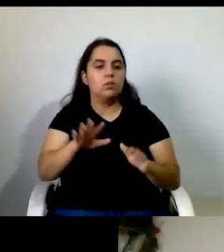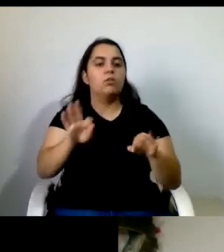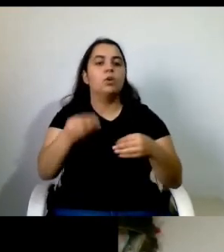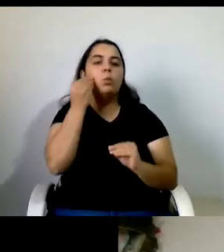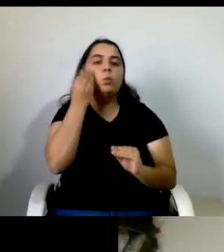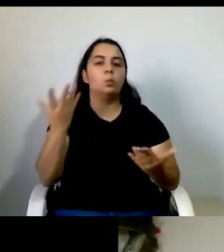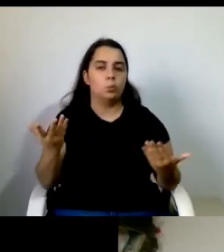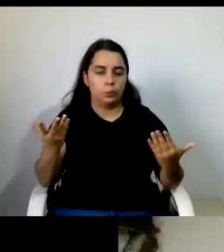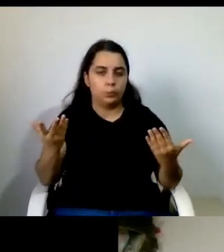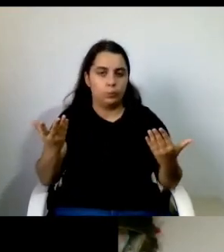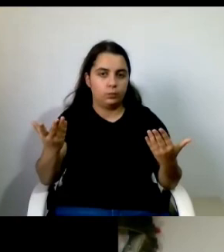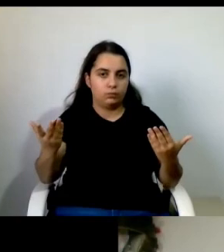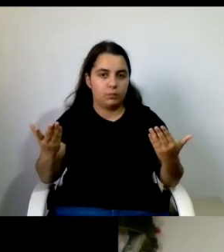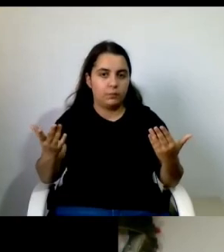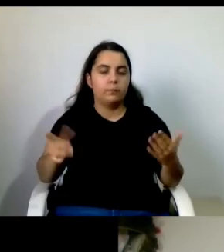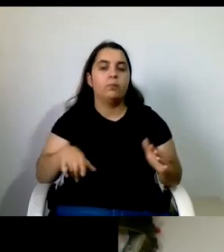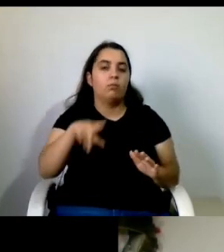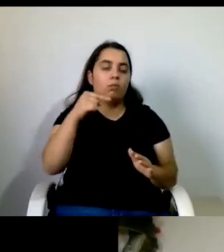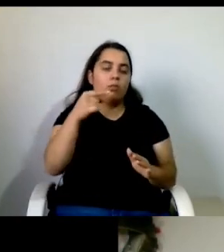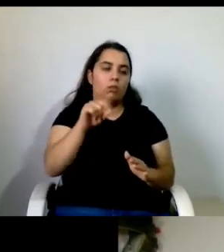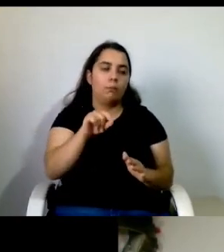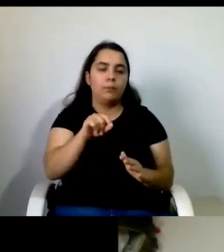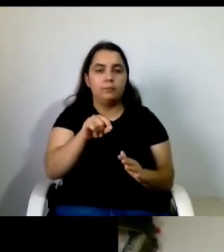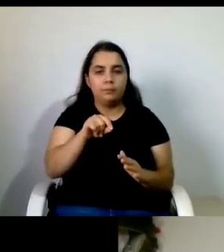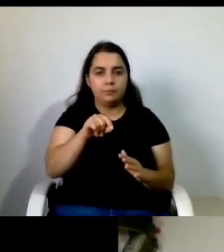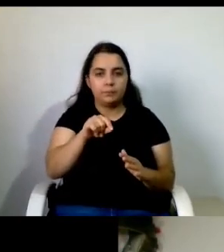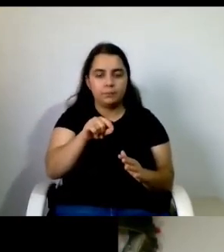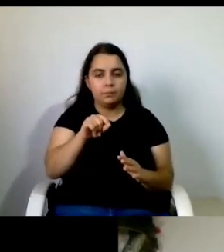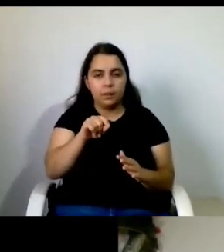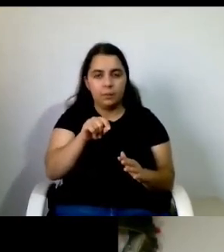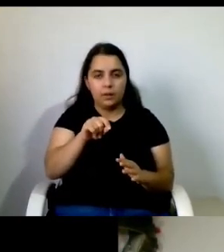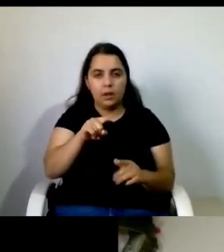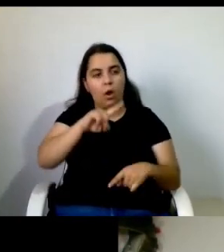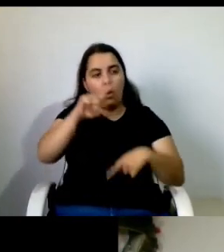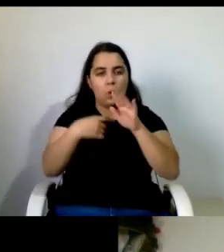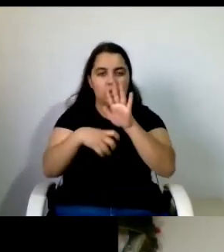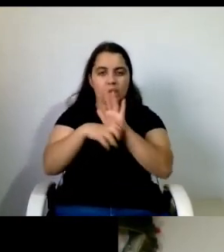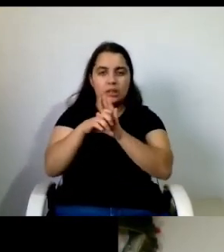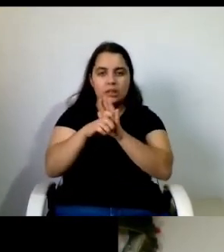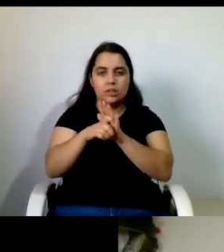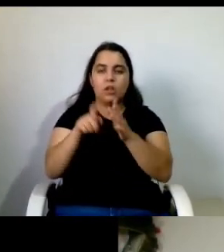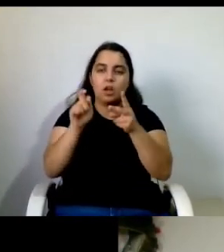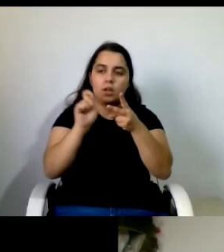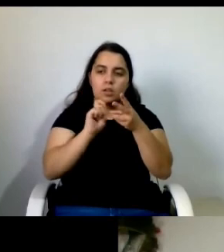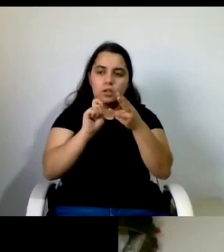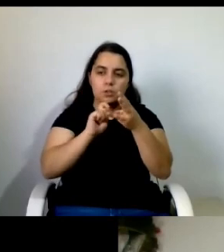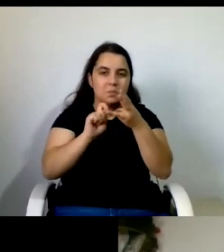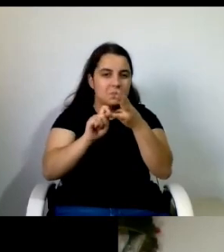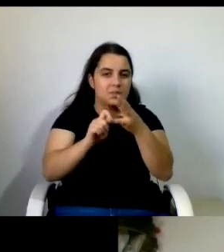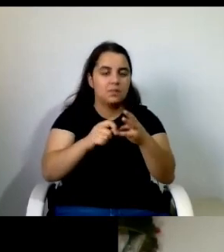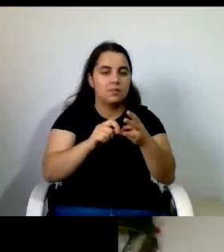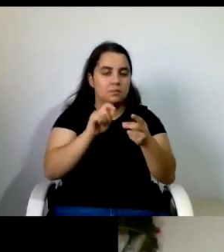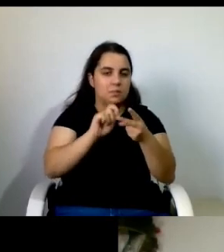e existe e também aqui uma característica muito própria nas pessoas com deficiência intelectual